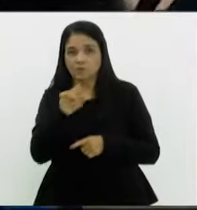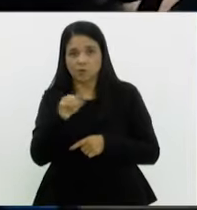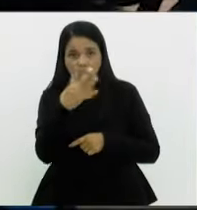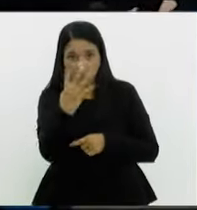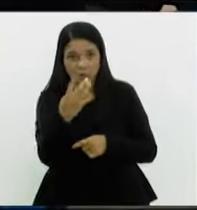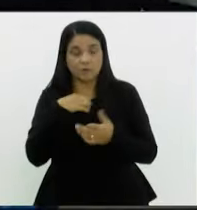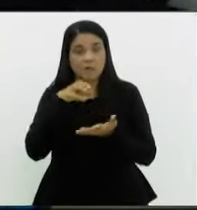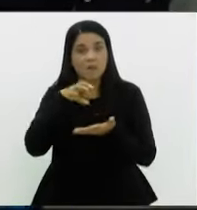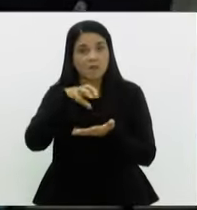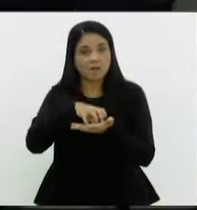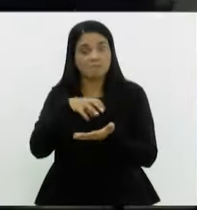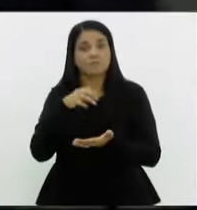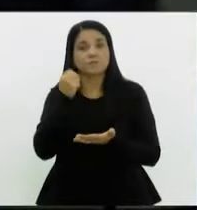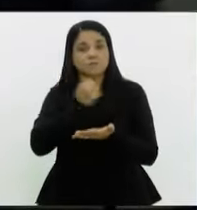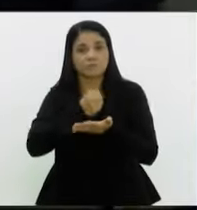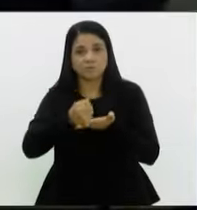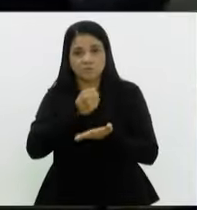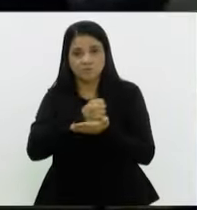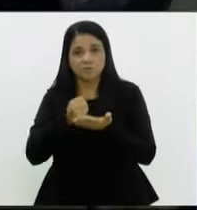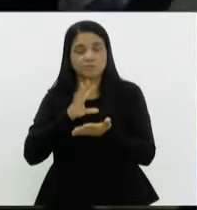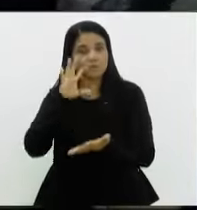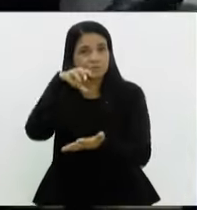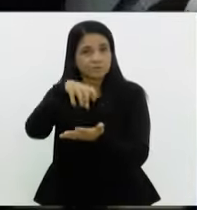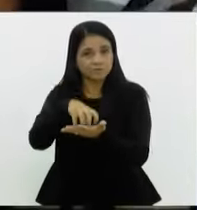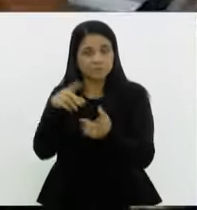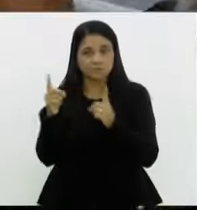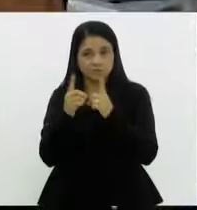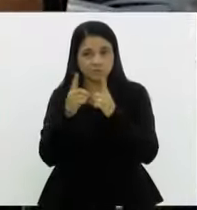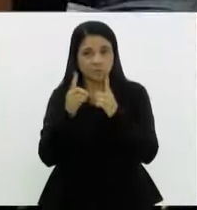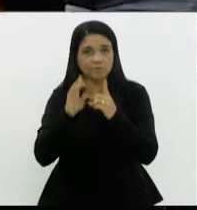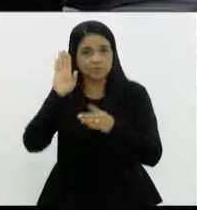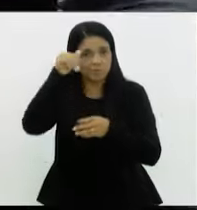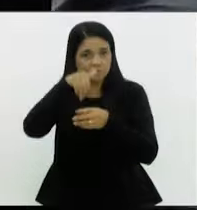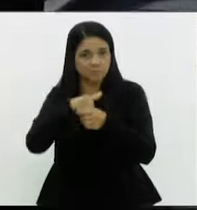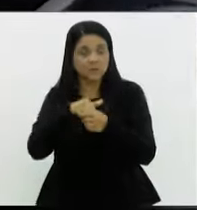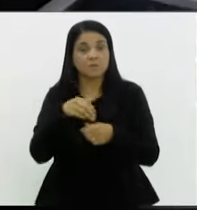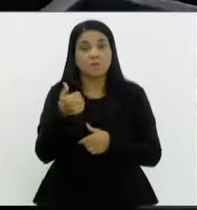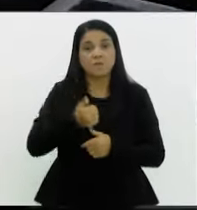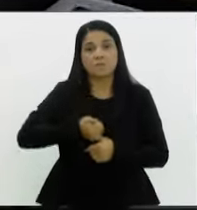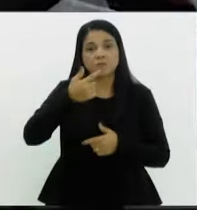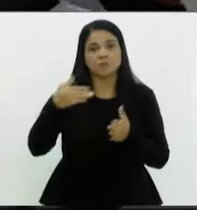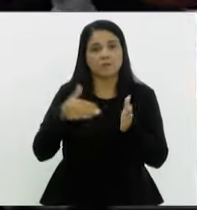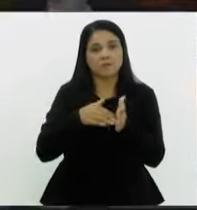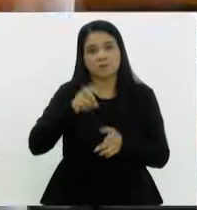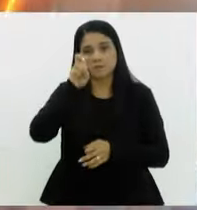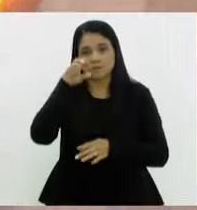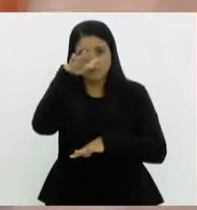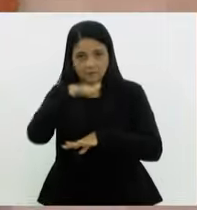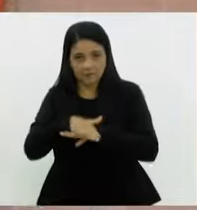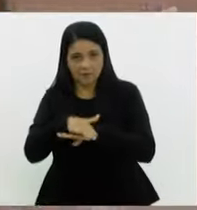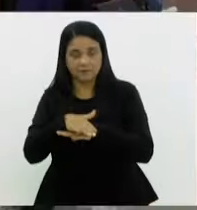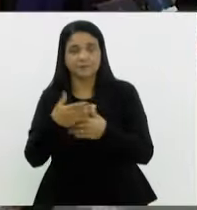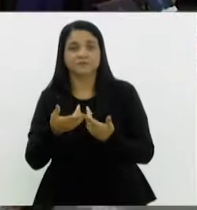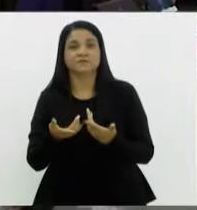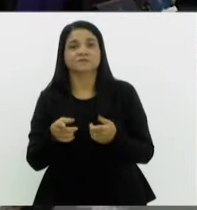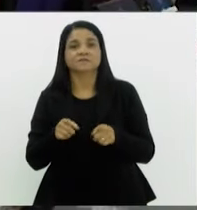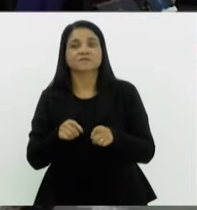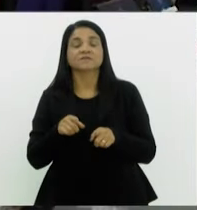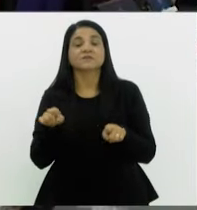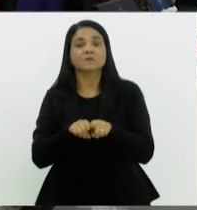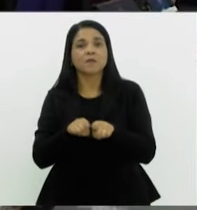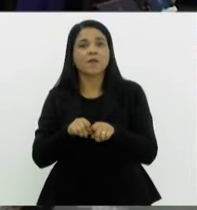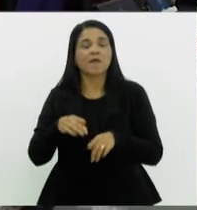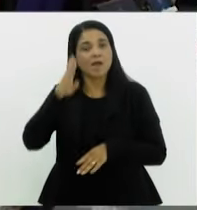os cartórios eleitorais e centrais de atendimento ao eleitor funcionarão do meio-dia às 5 da tarde. A